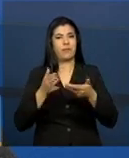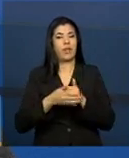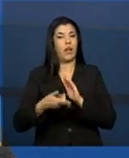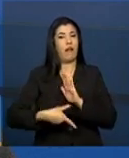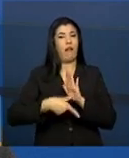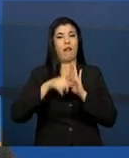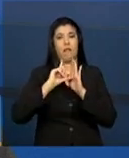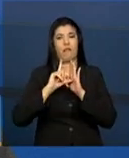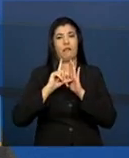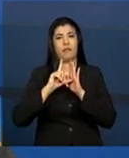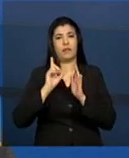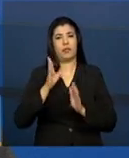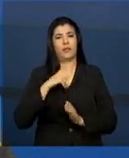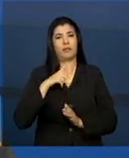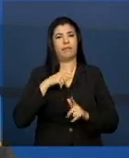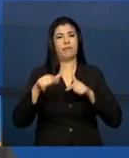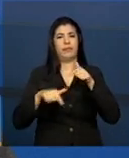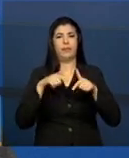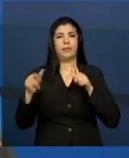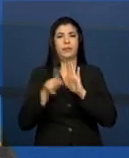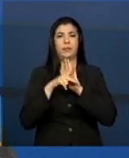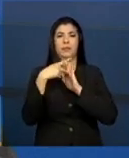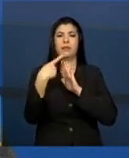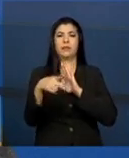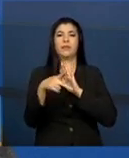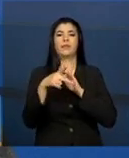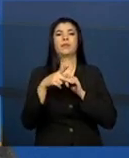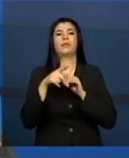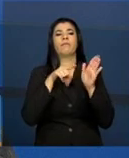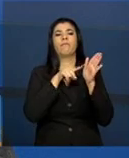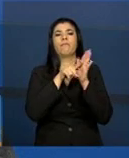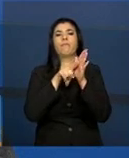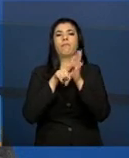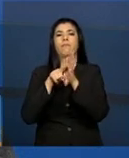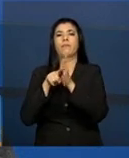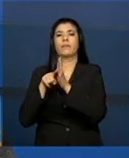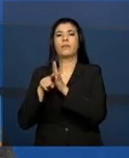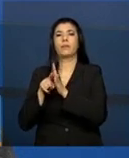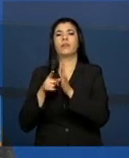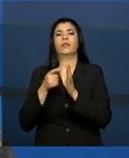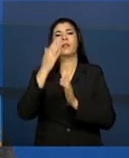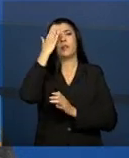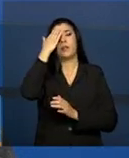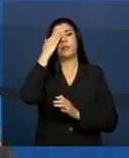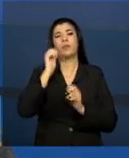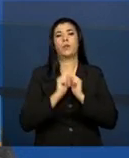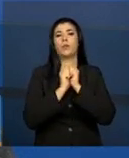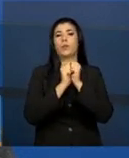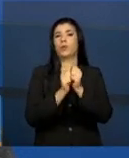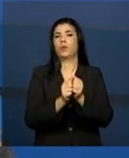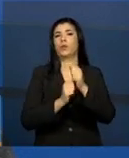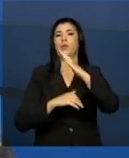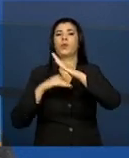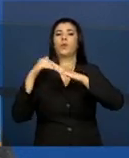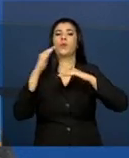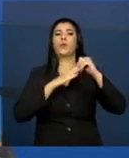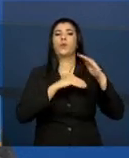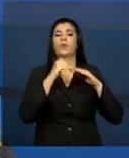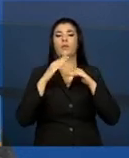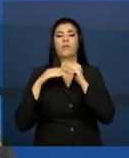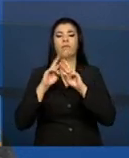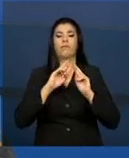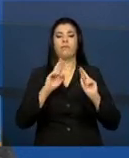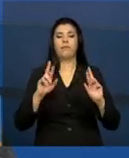essa implantação, foi feito todo um trabalho também de pesquisa, levantamento realmente junto aos profissionais, né,